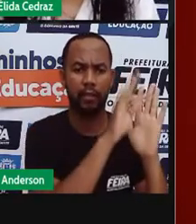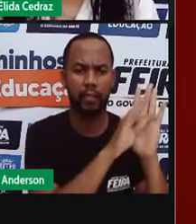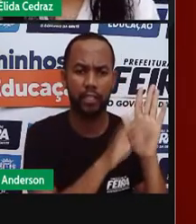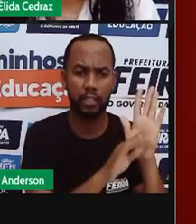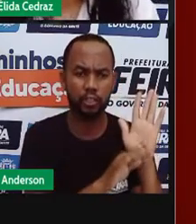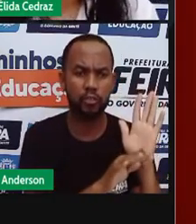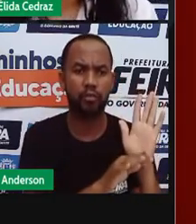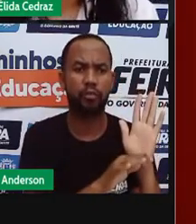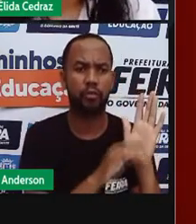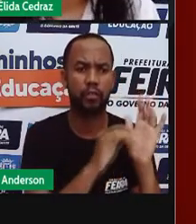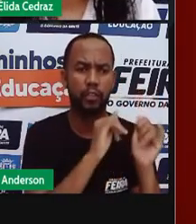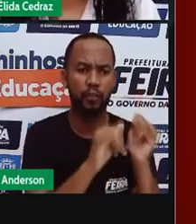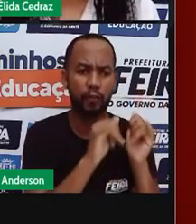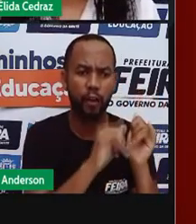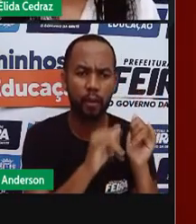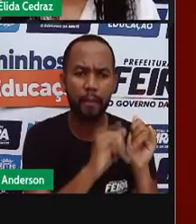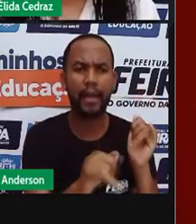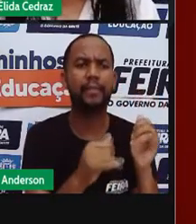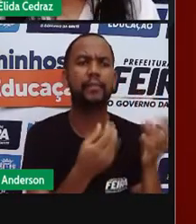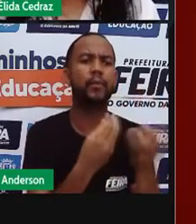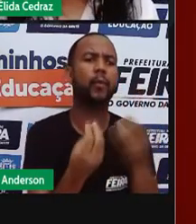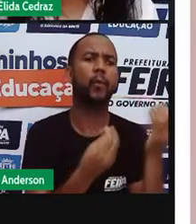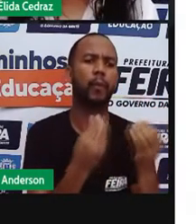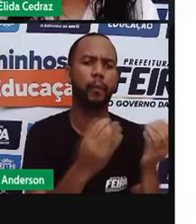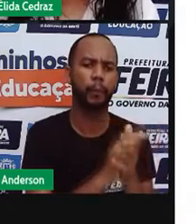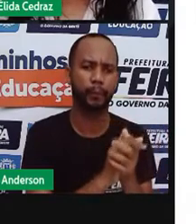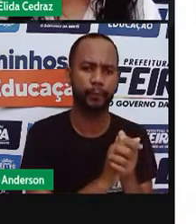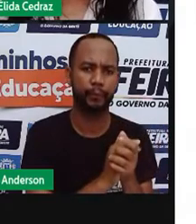quais são as características destes textos?